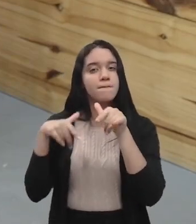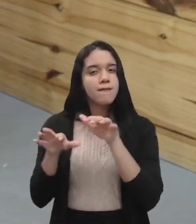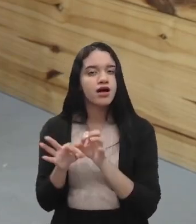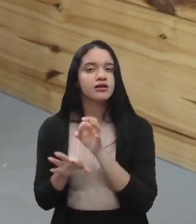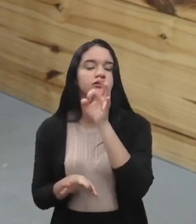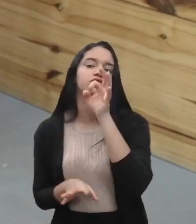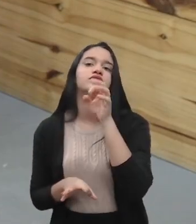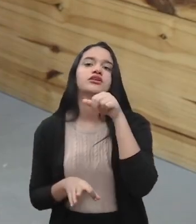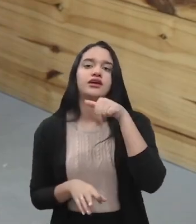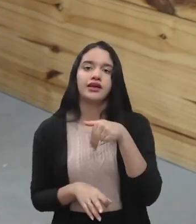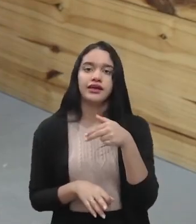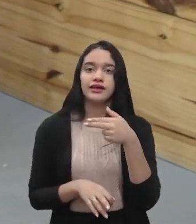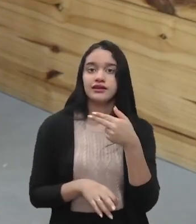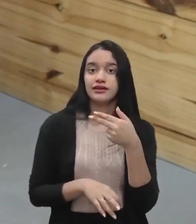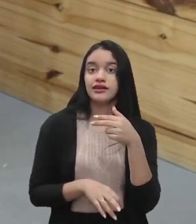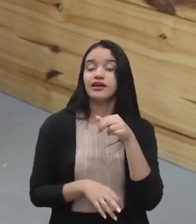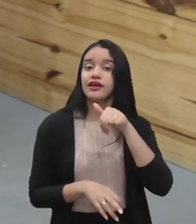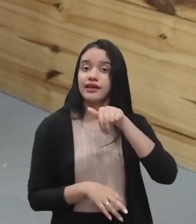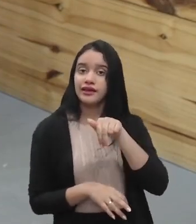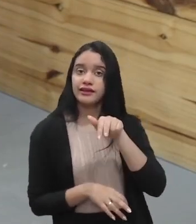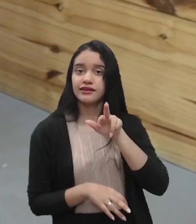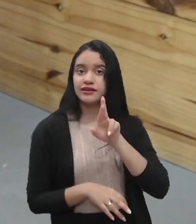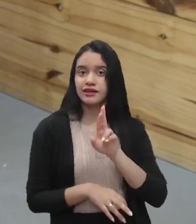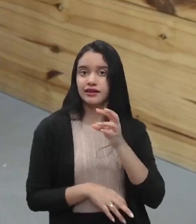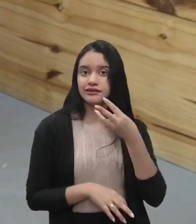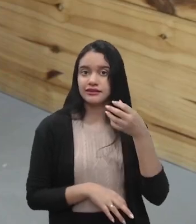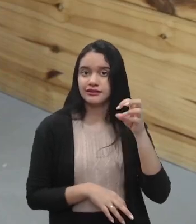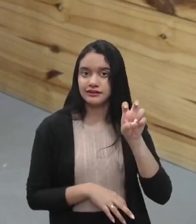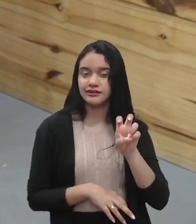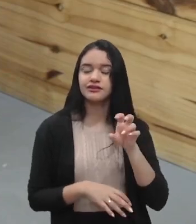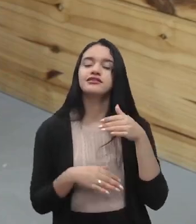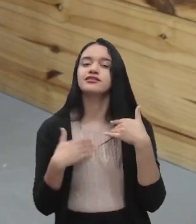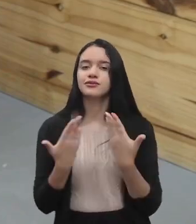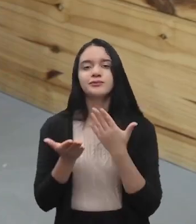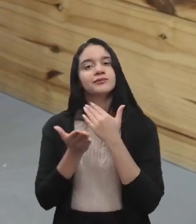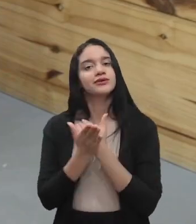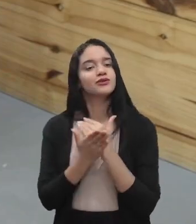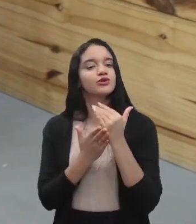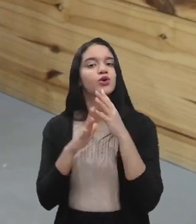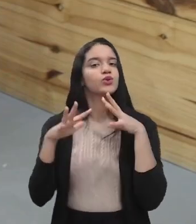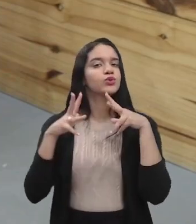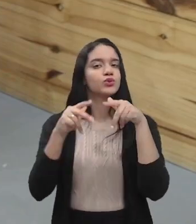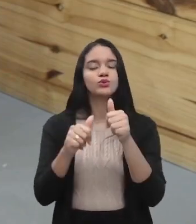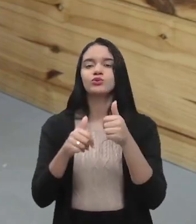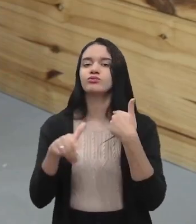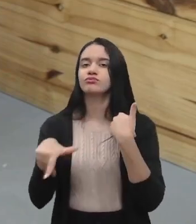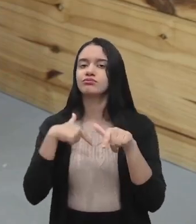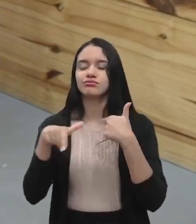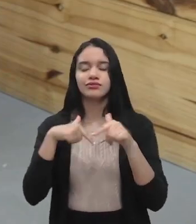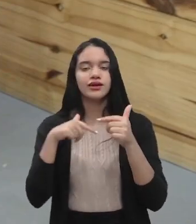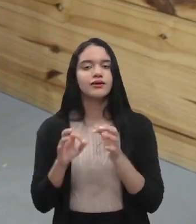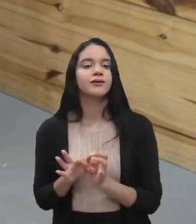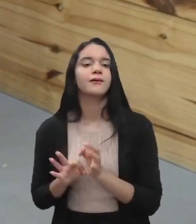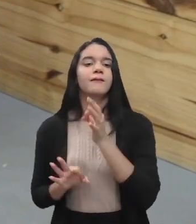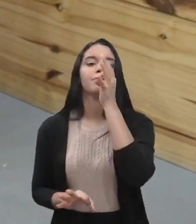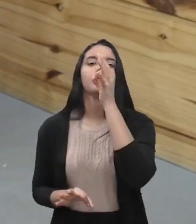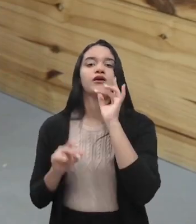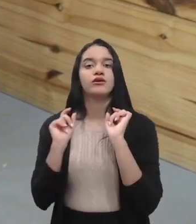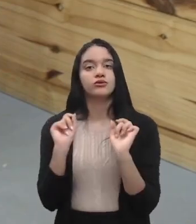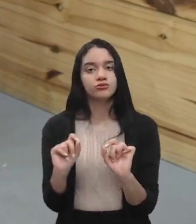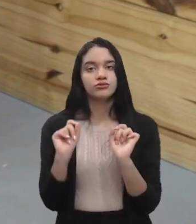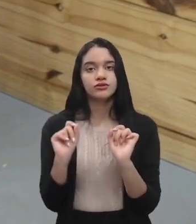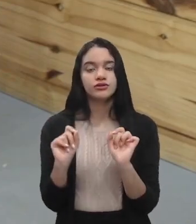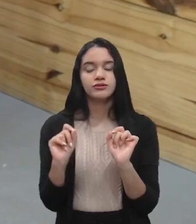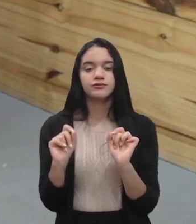que é a NR35. Então, para começar, todo trabalho em altura vai ser considerado